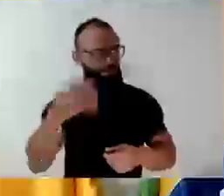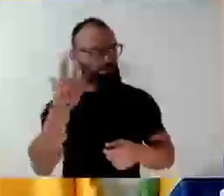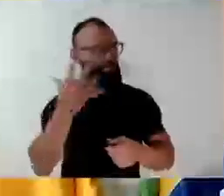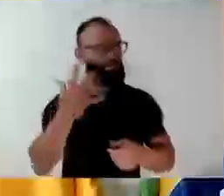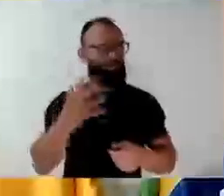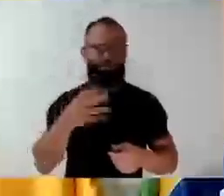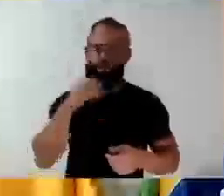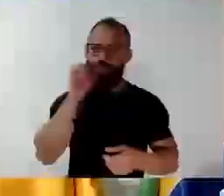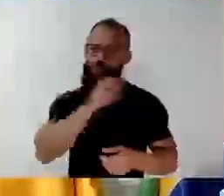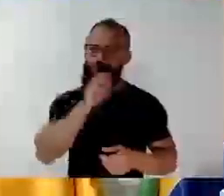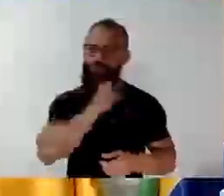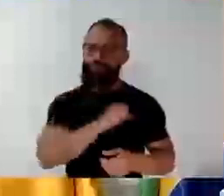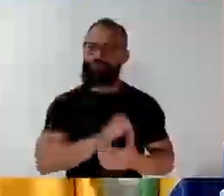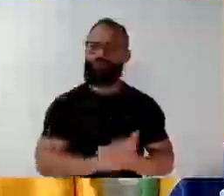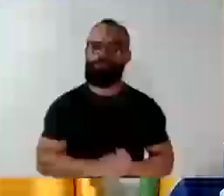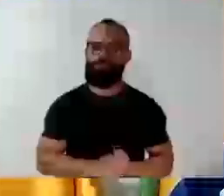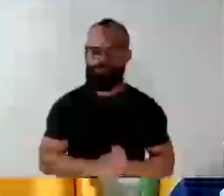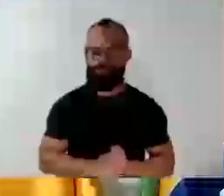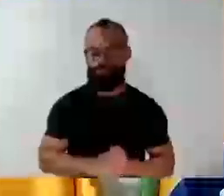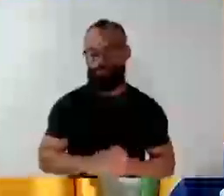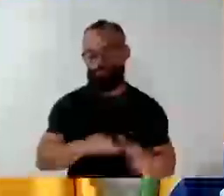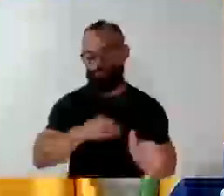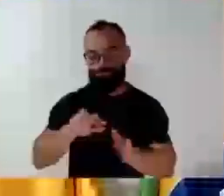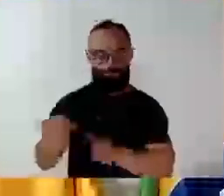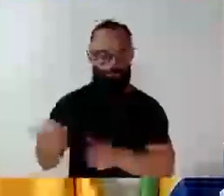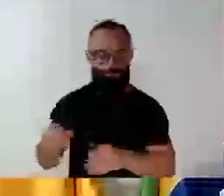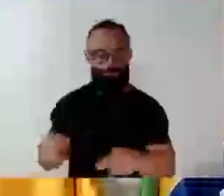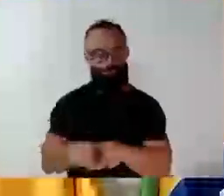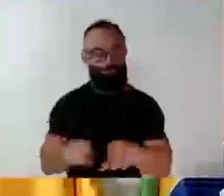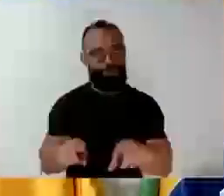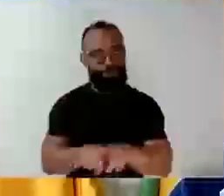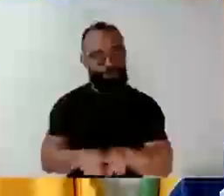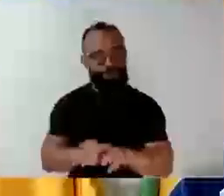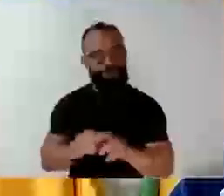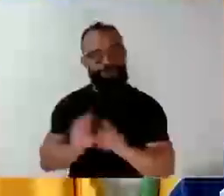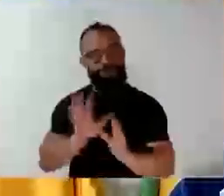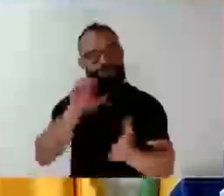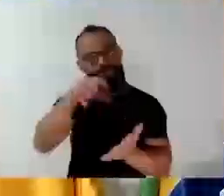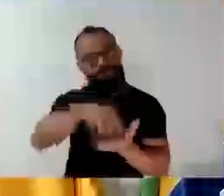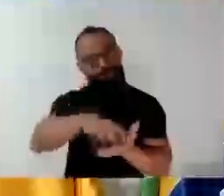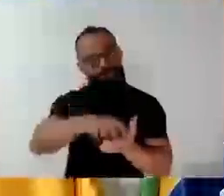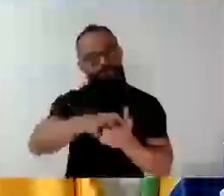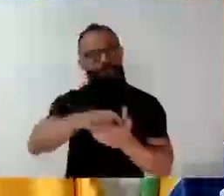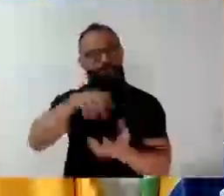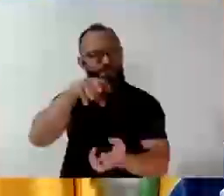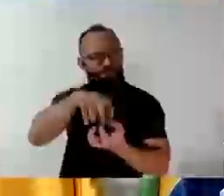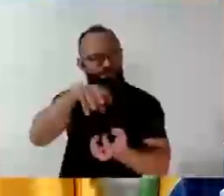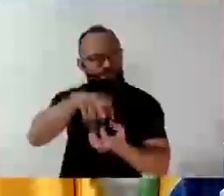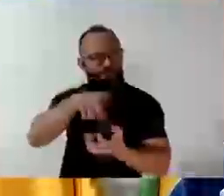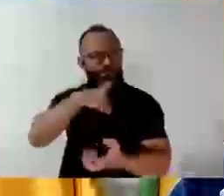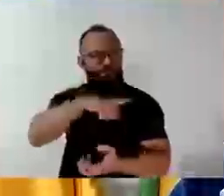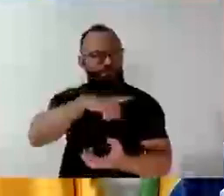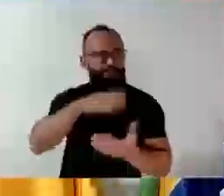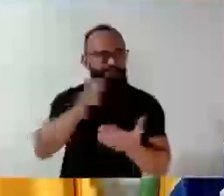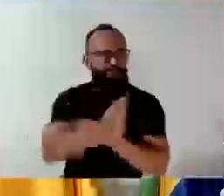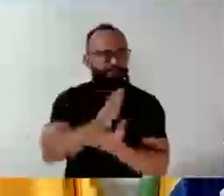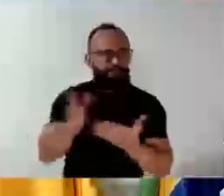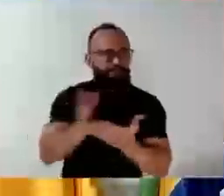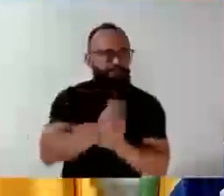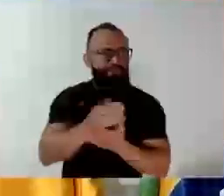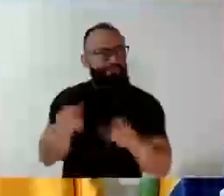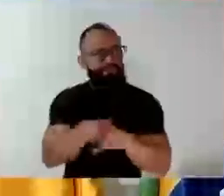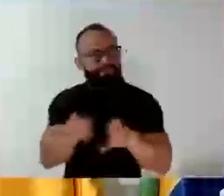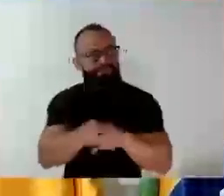possível. Também falo aqui do Centro de Convivência dos Idosos. Aqui temos alguns idosos presentes e alguns voluntários.